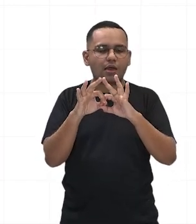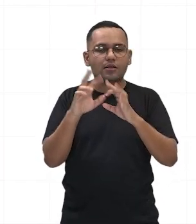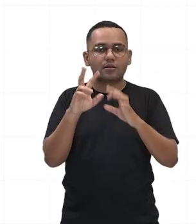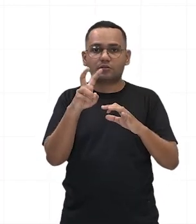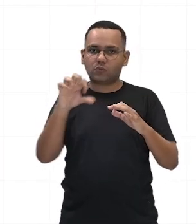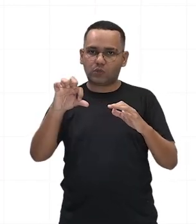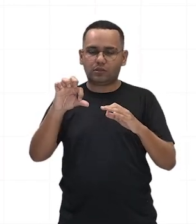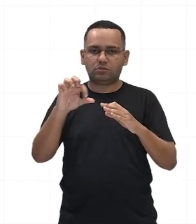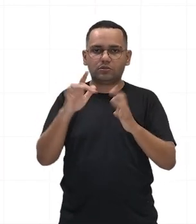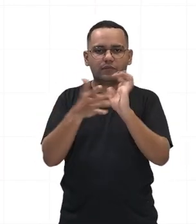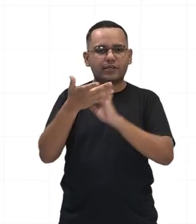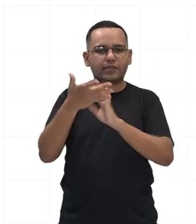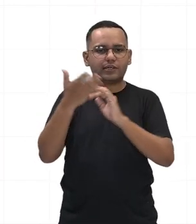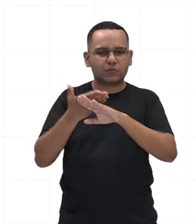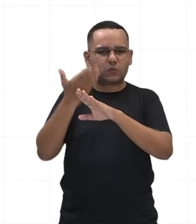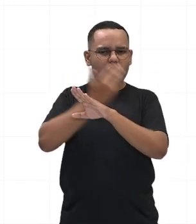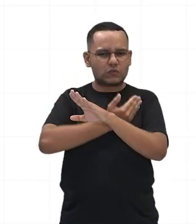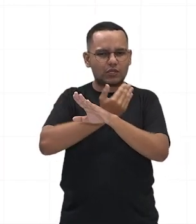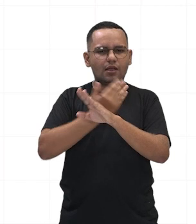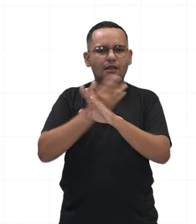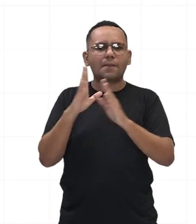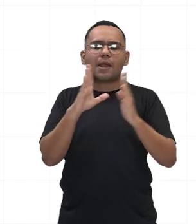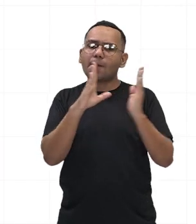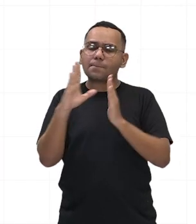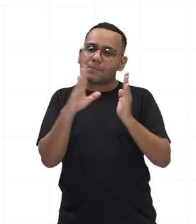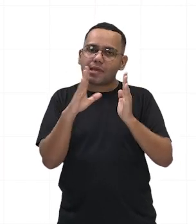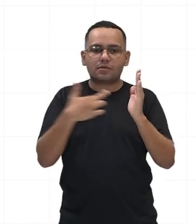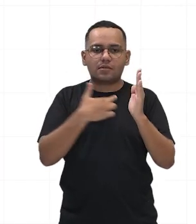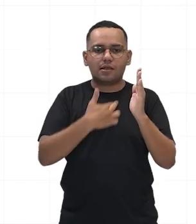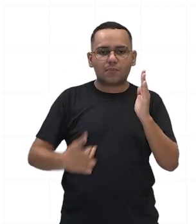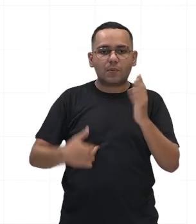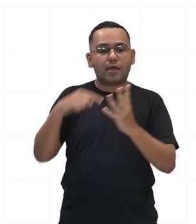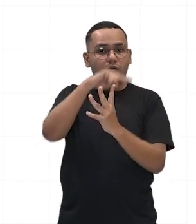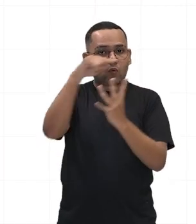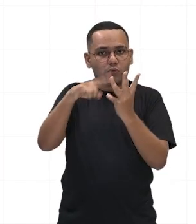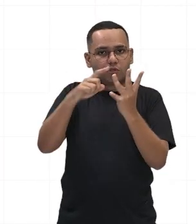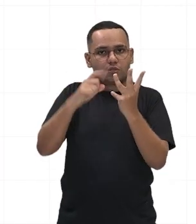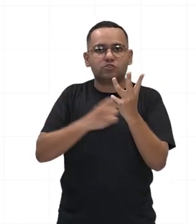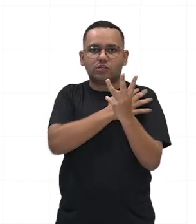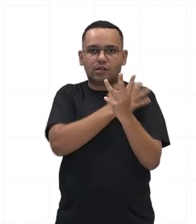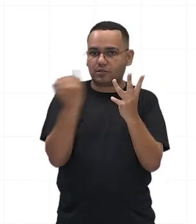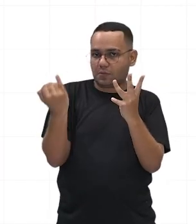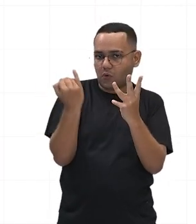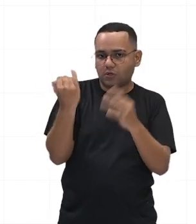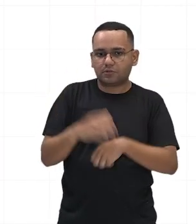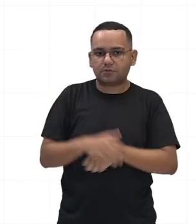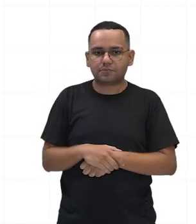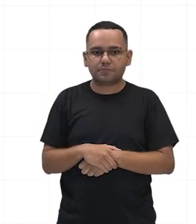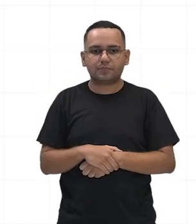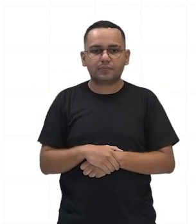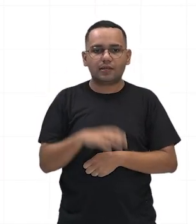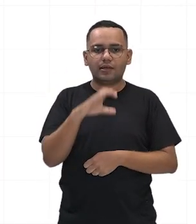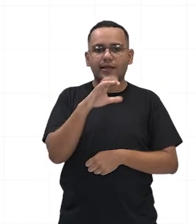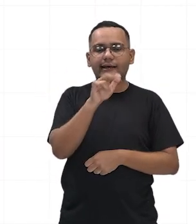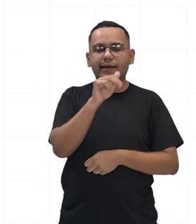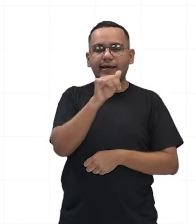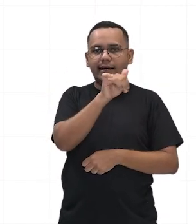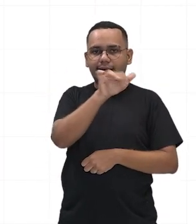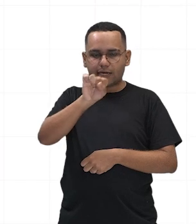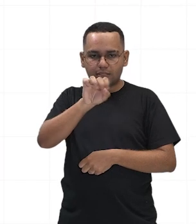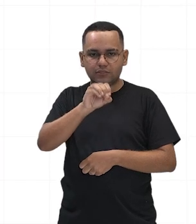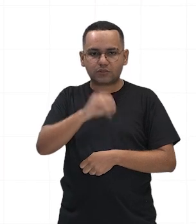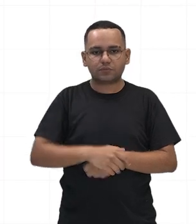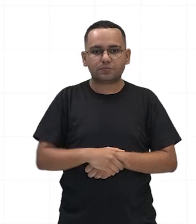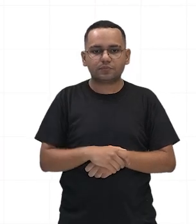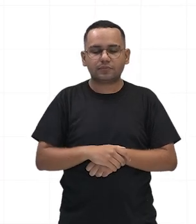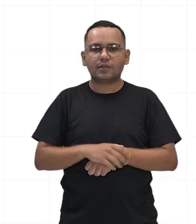.C., durante o período republicano, entre três importantes líderes. Crasso, que ficava ali comandando